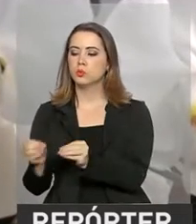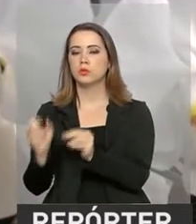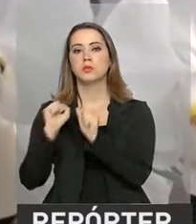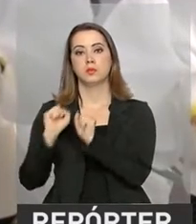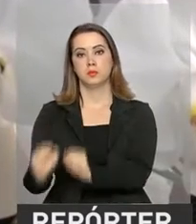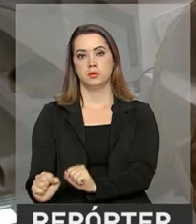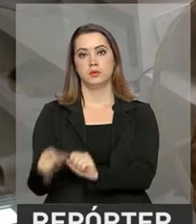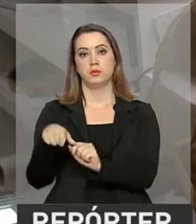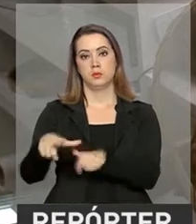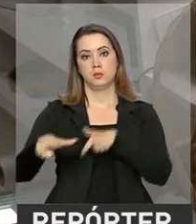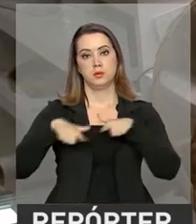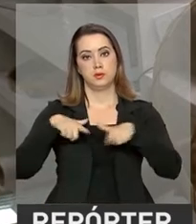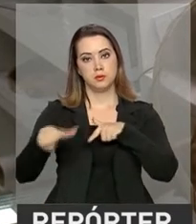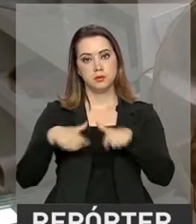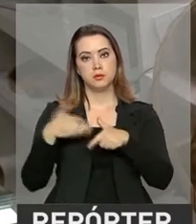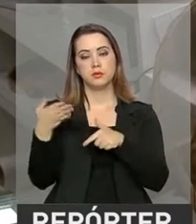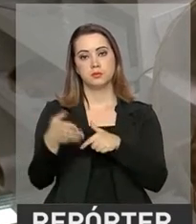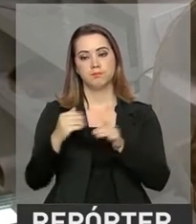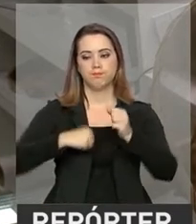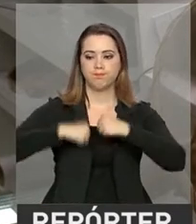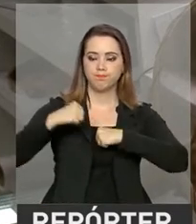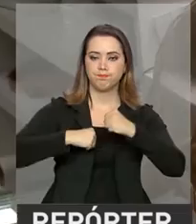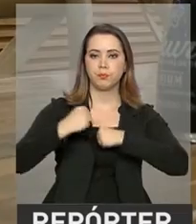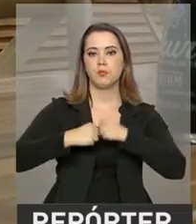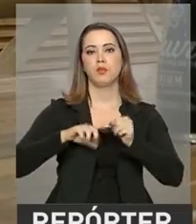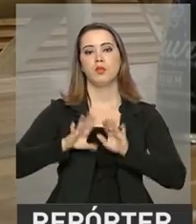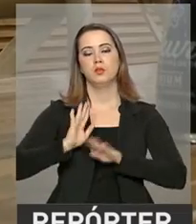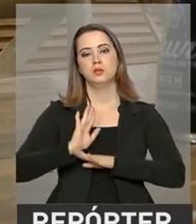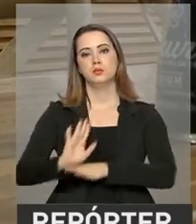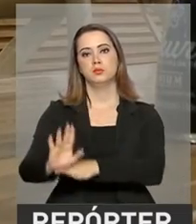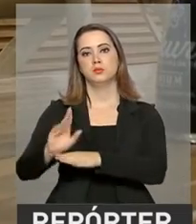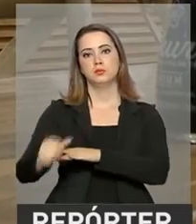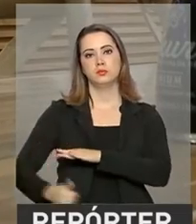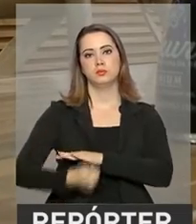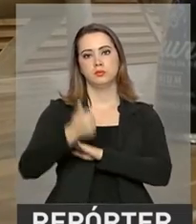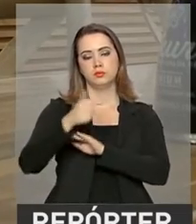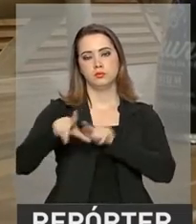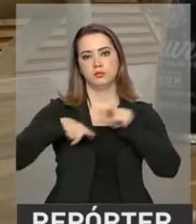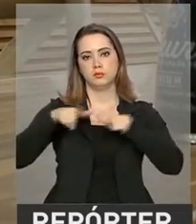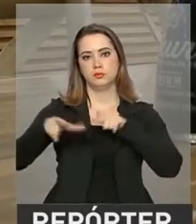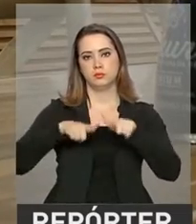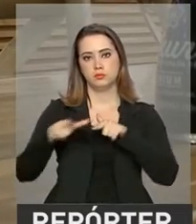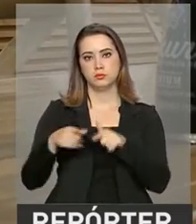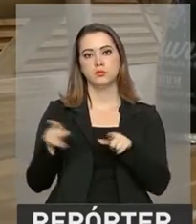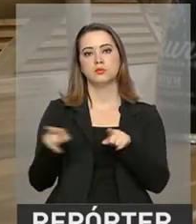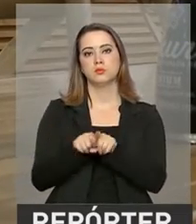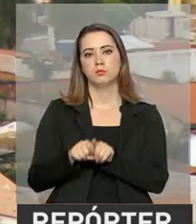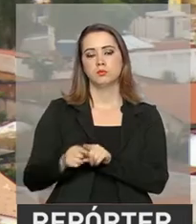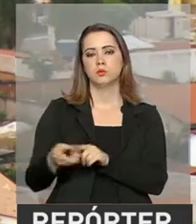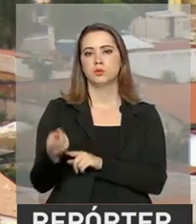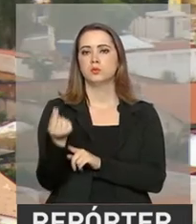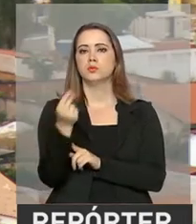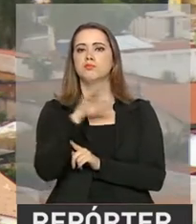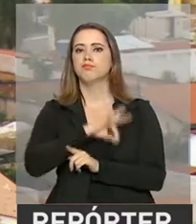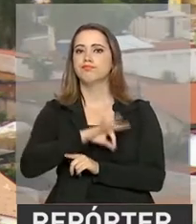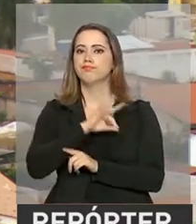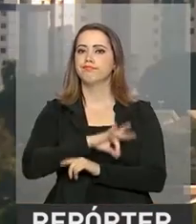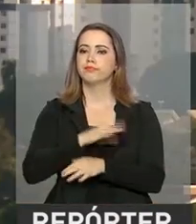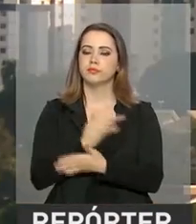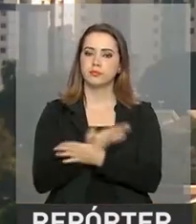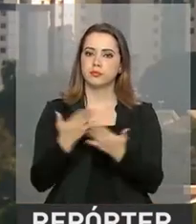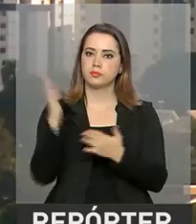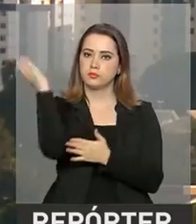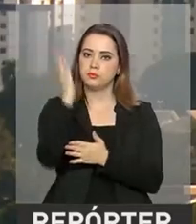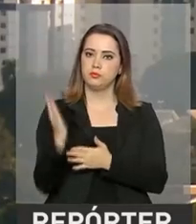possam empregá-los na atividade produtiva, contribuindo para a geração de empregos e a geração de renda no Brasil. O BNDES